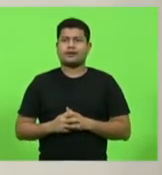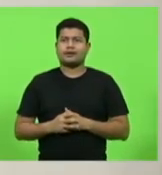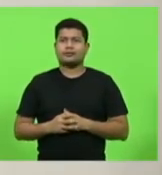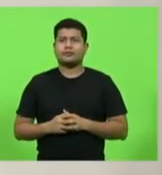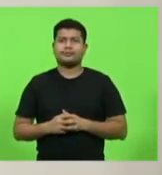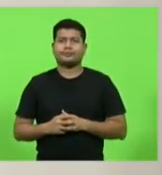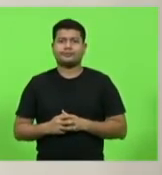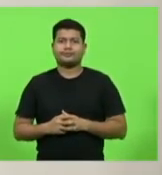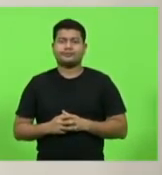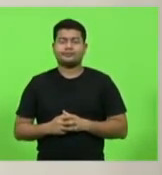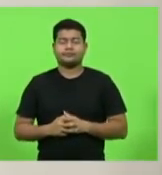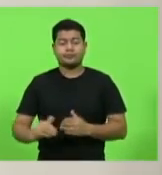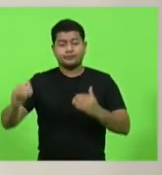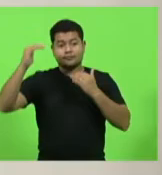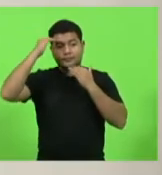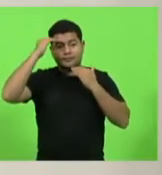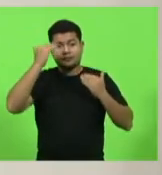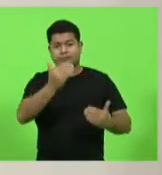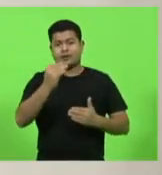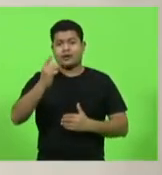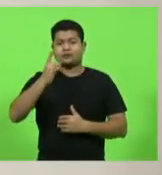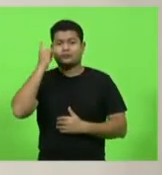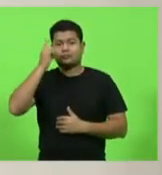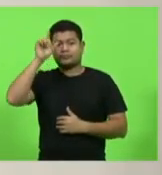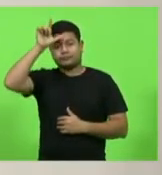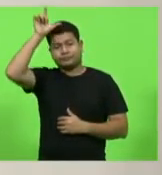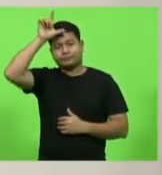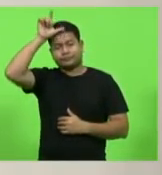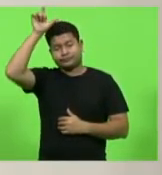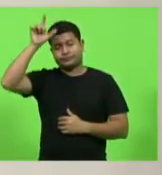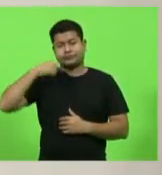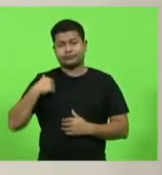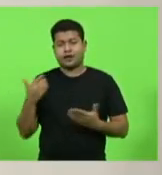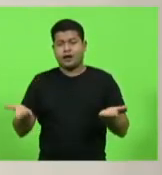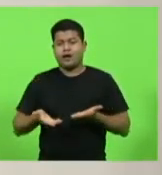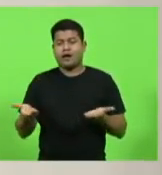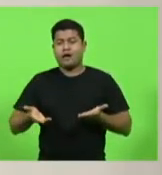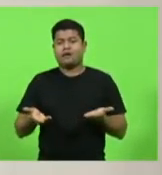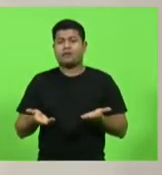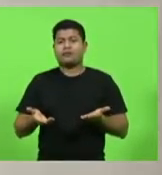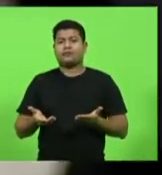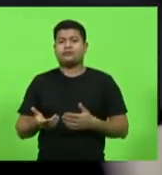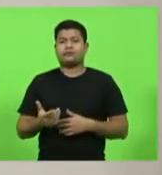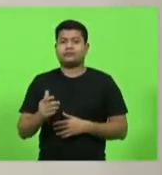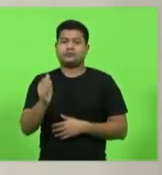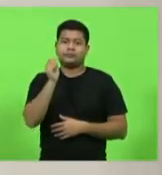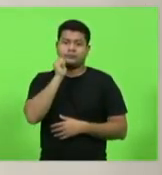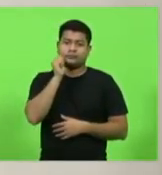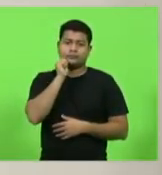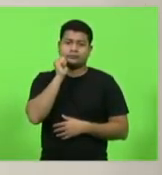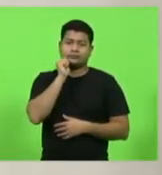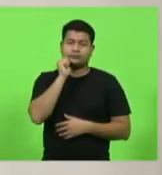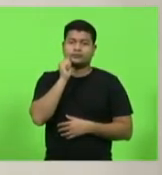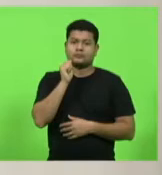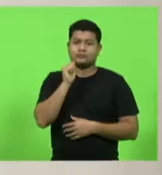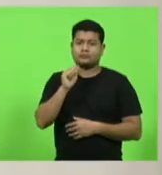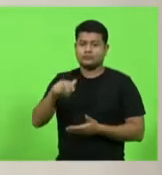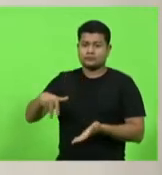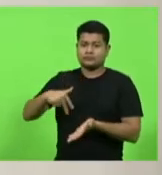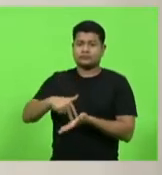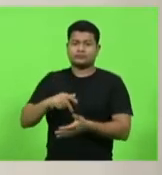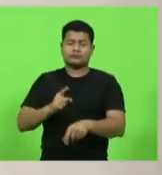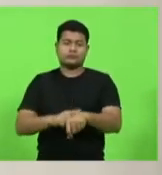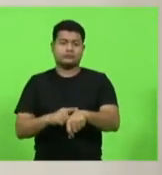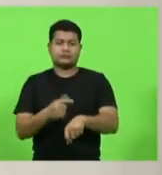Obrigado, deputado Sargento Lima. Próxima deputada, Ana Campagnolo. O excelente terá